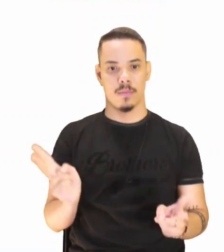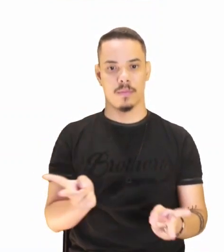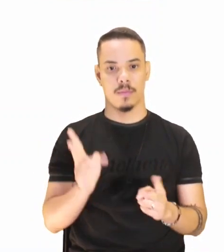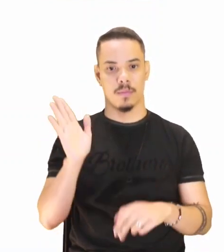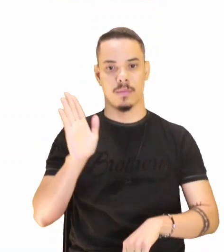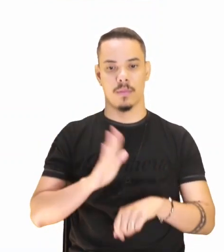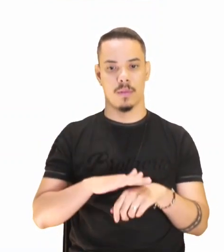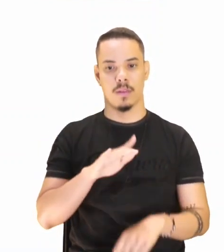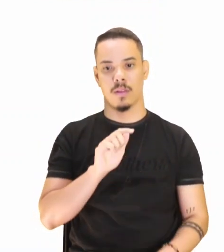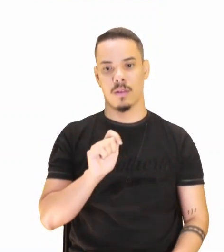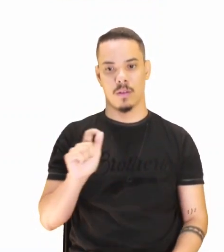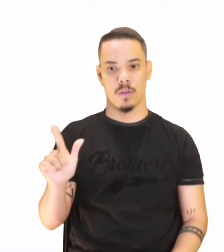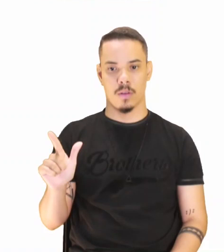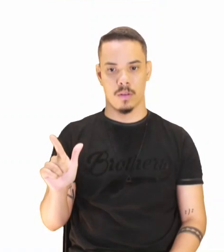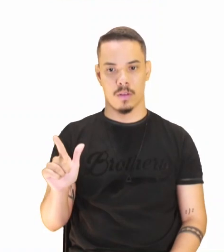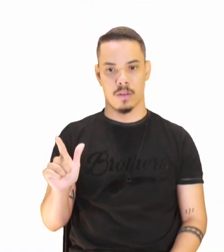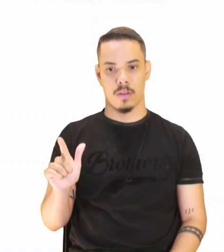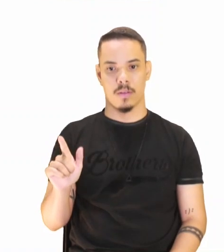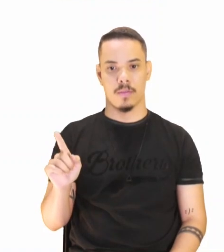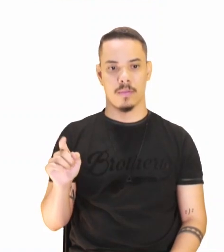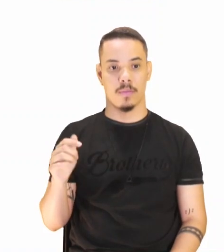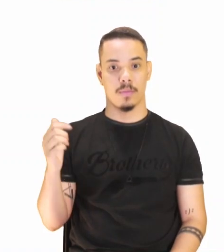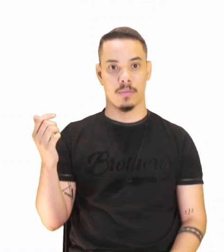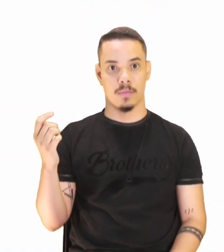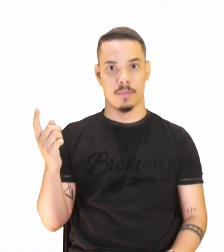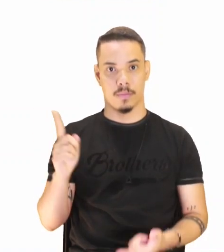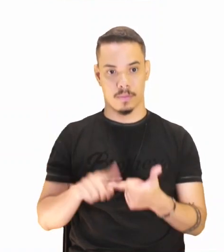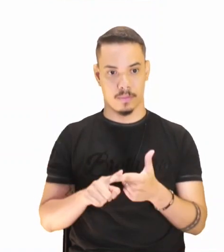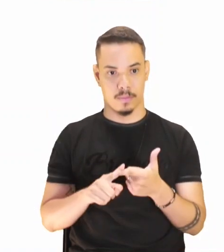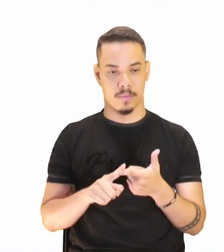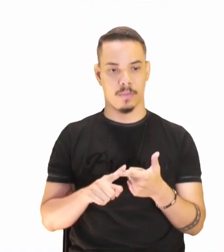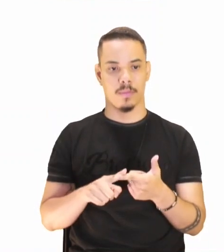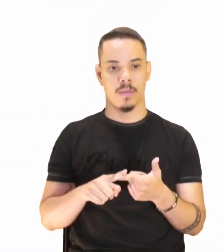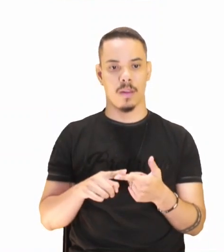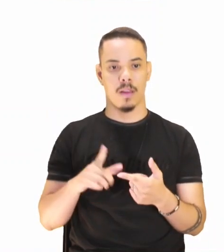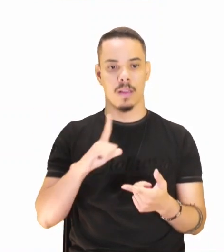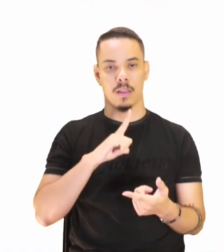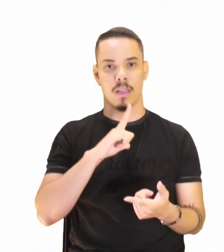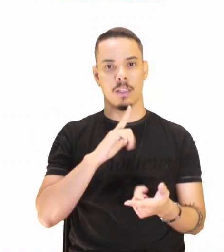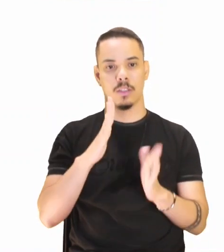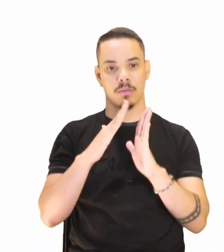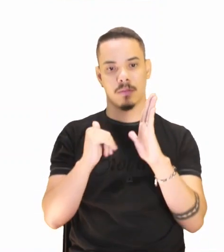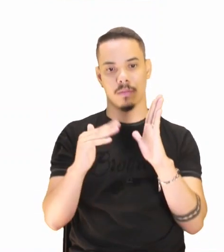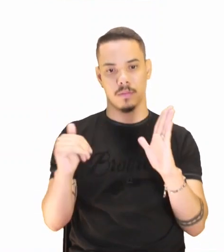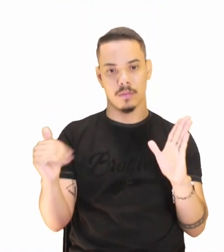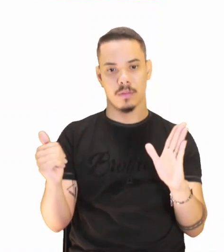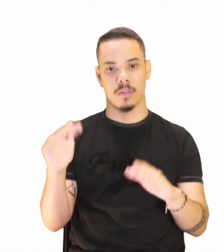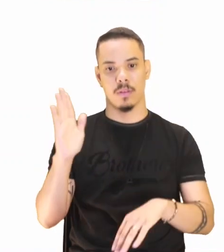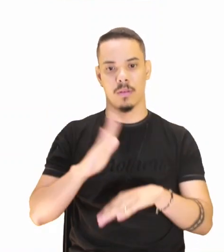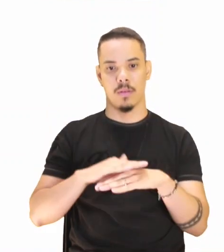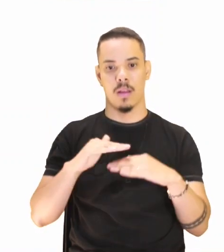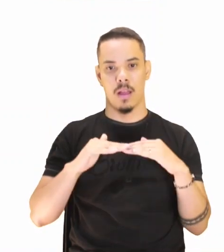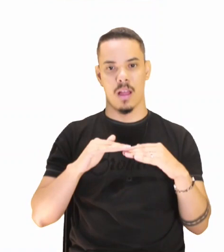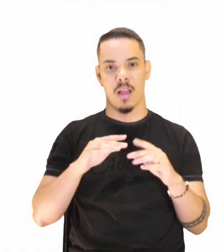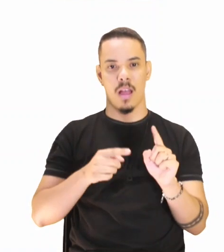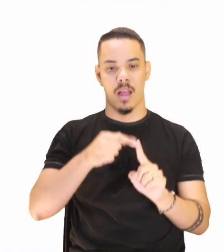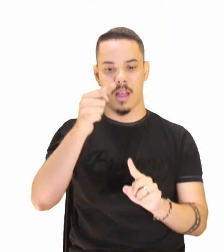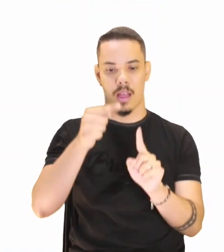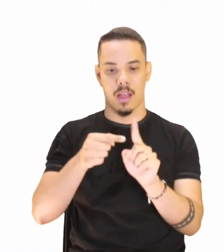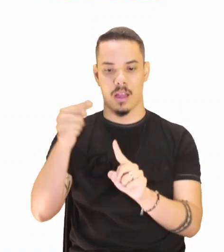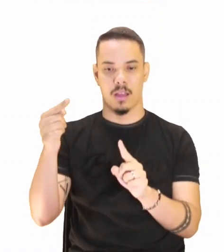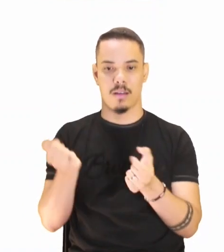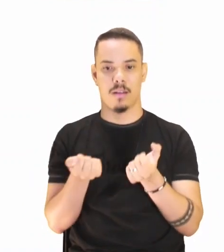mais que as formas vanguardistas. B. Forma estética ganha linha retas e